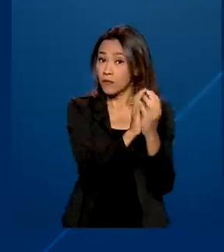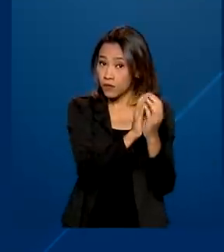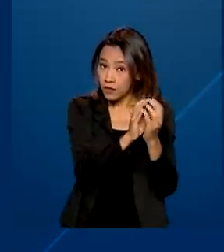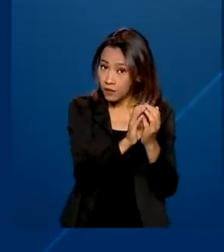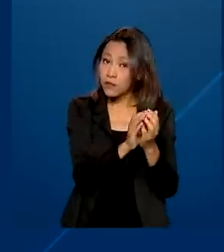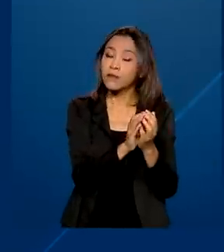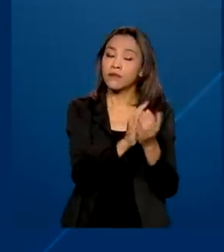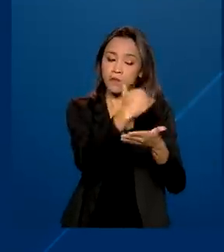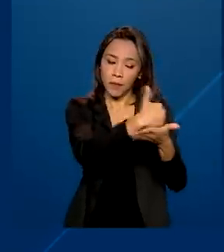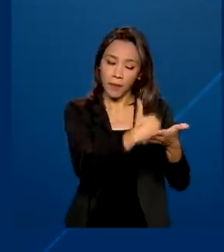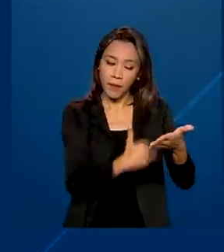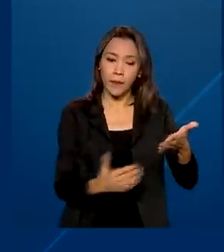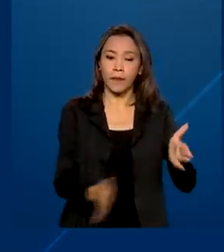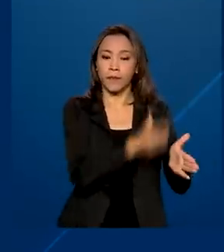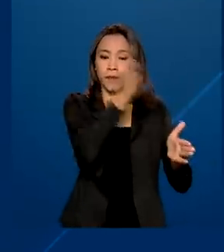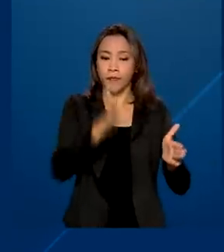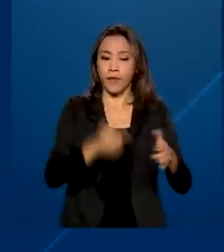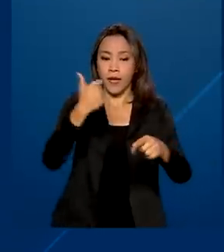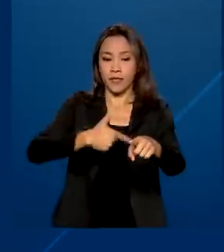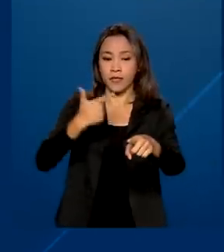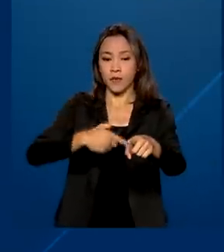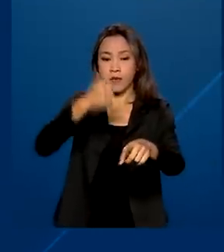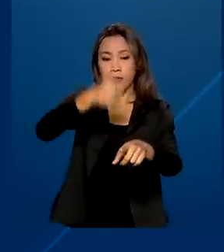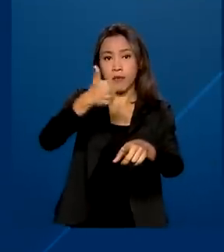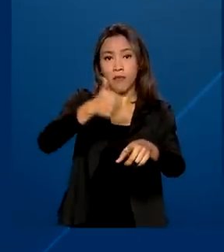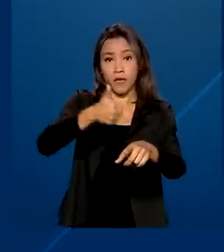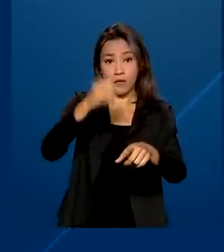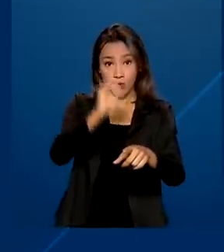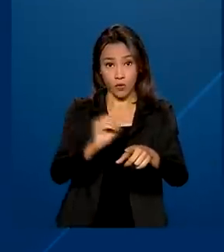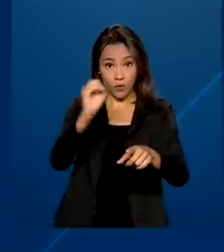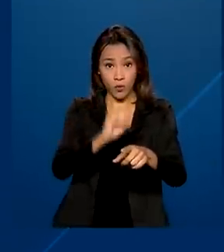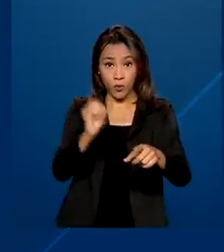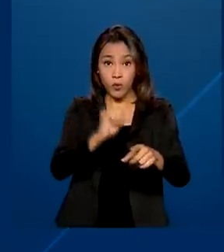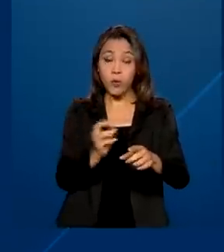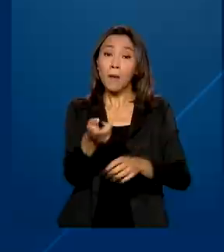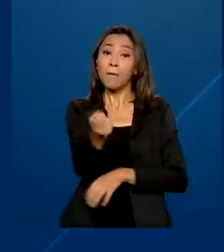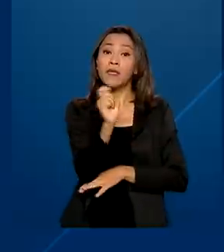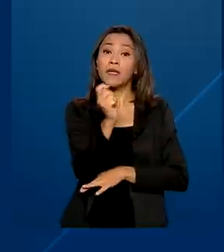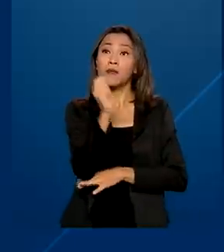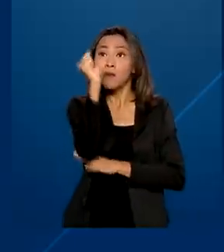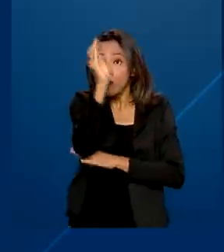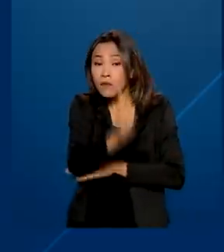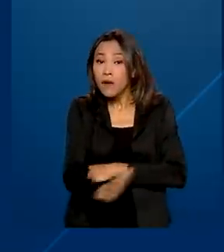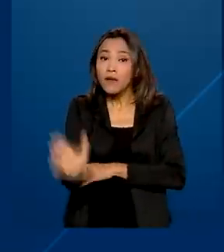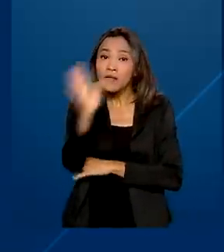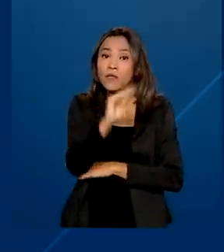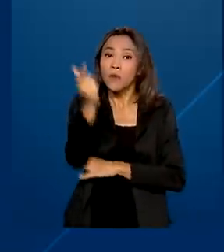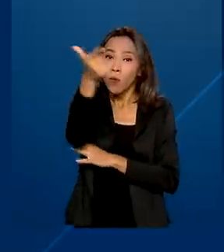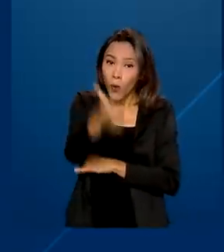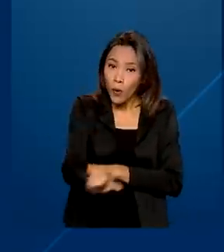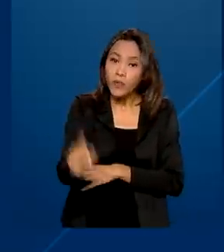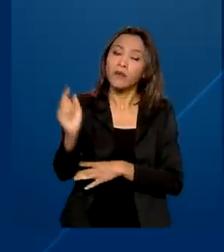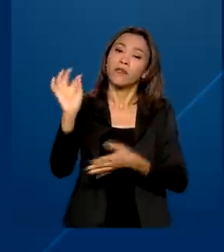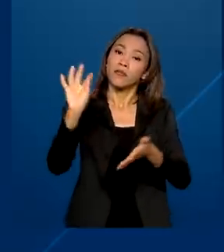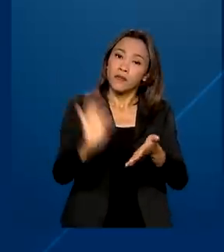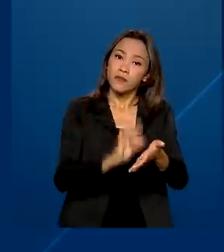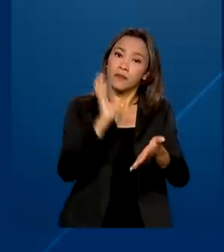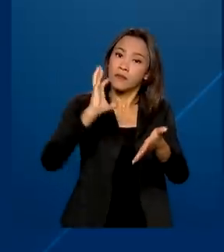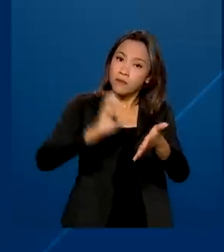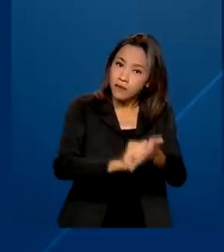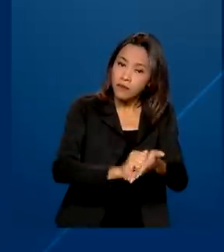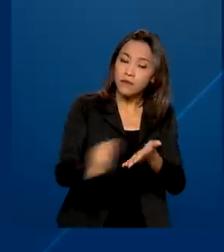A segunda começa em 1º de outubro, para que pescadores de todo o país façam o recadastramento. A